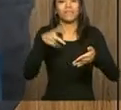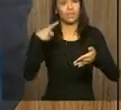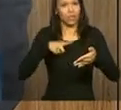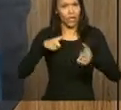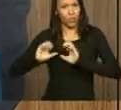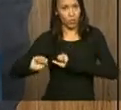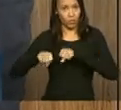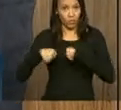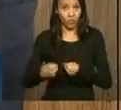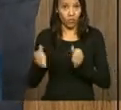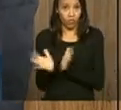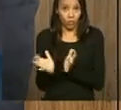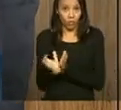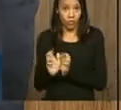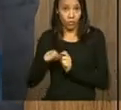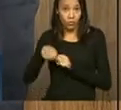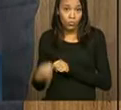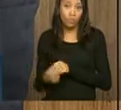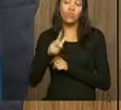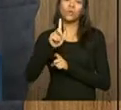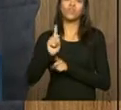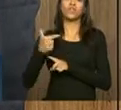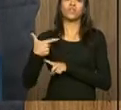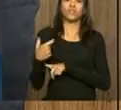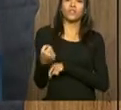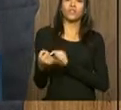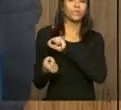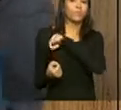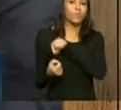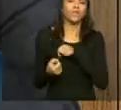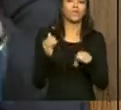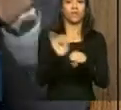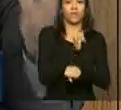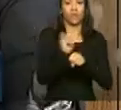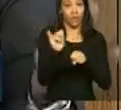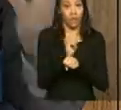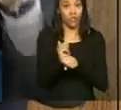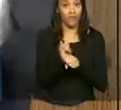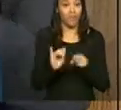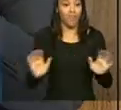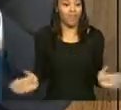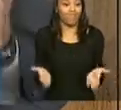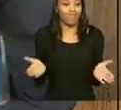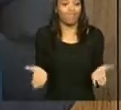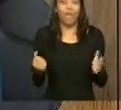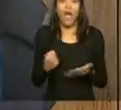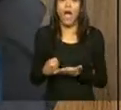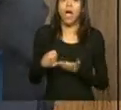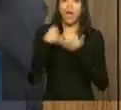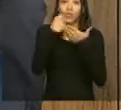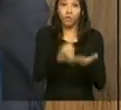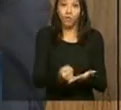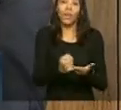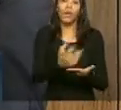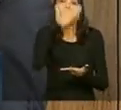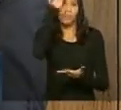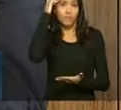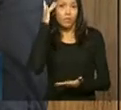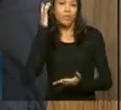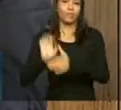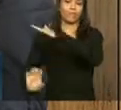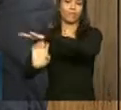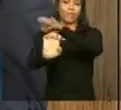do G20 de desenvolver mecanismos de ajudar os investidores a encontrarem os projetos e vice